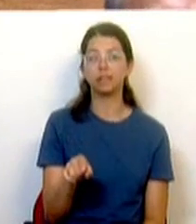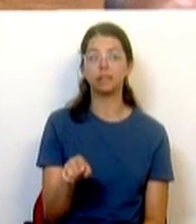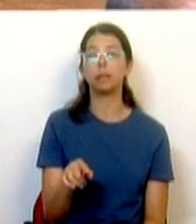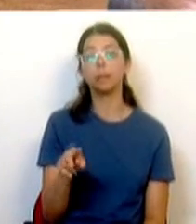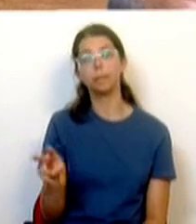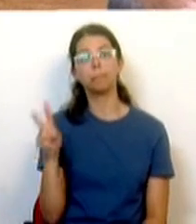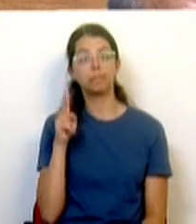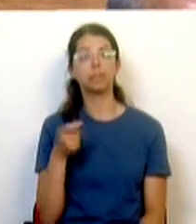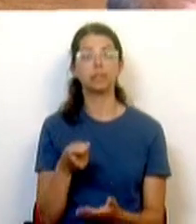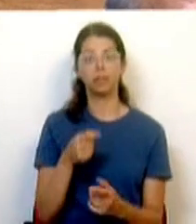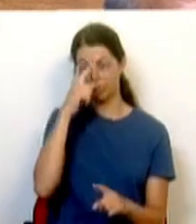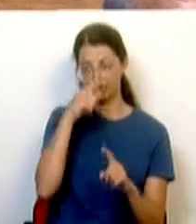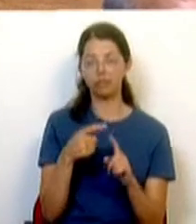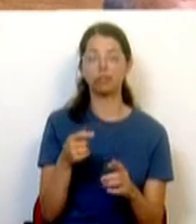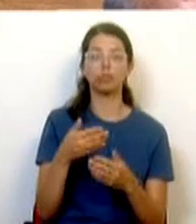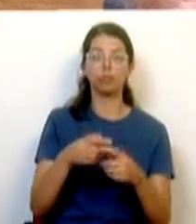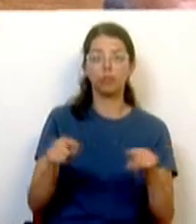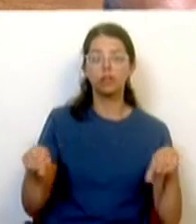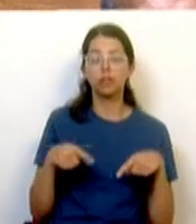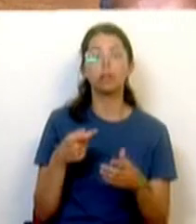PSD para ter a gratuidade, provavelmente